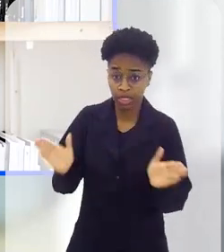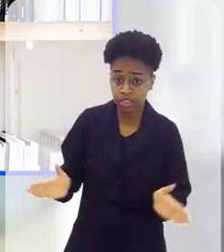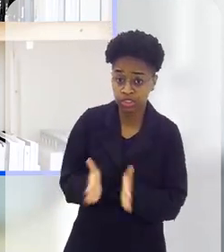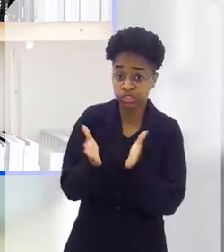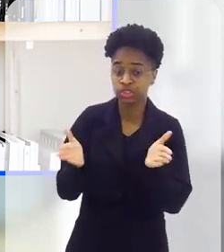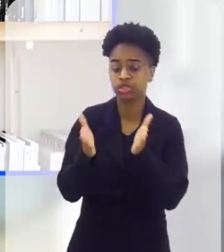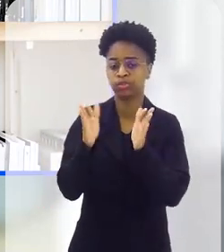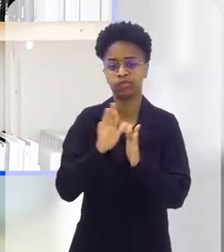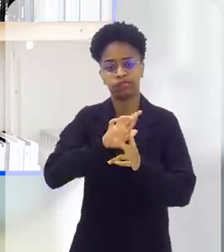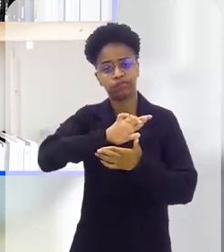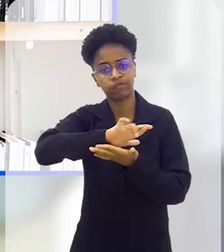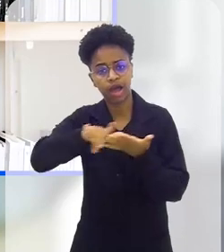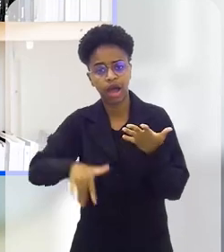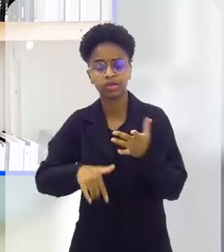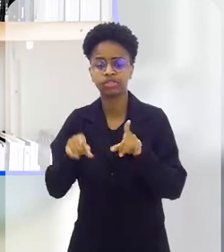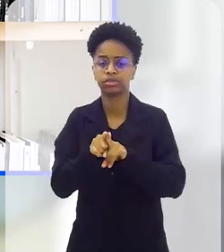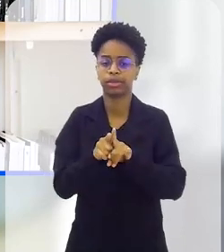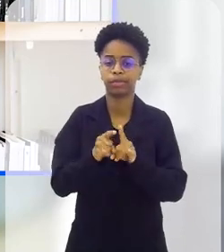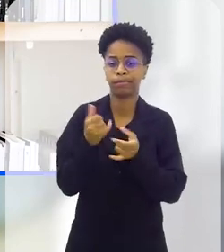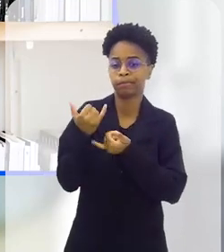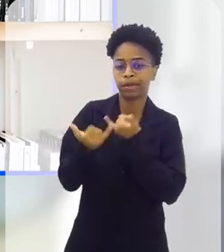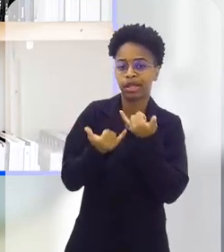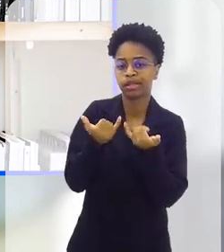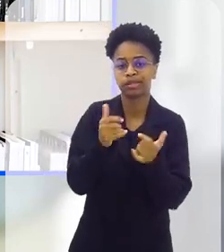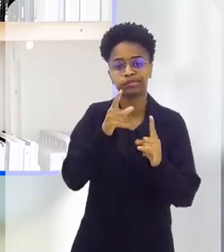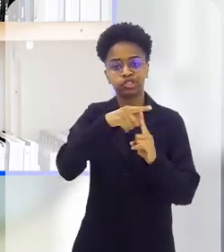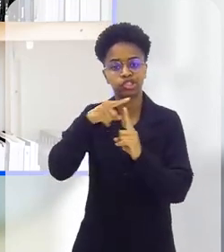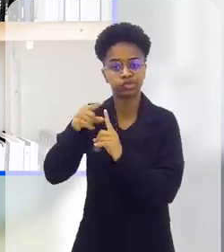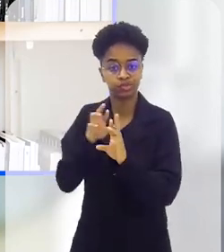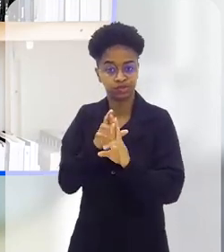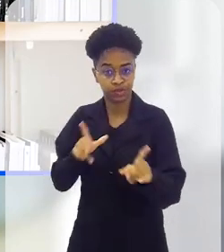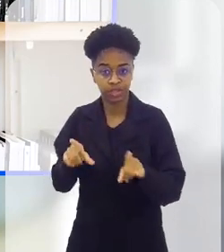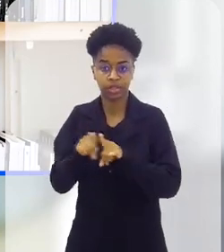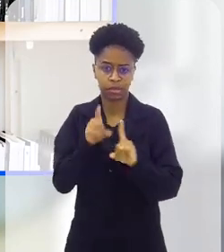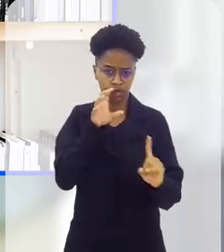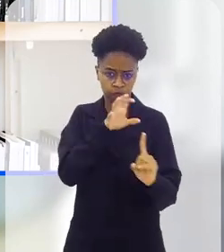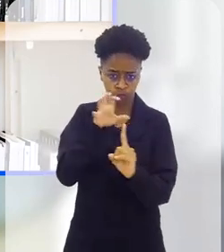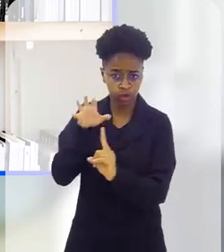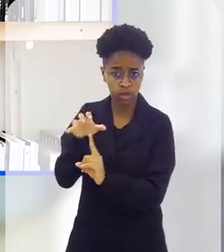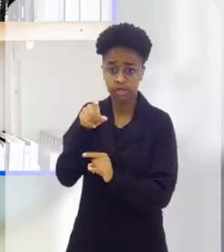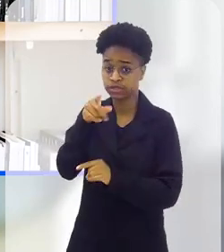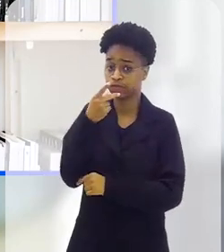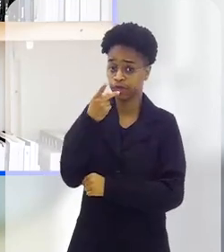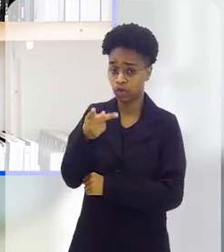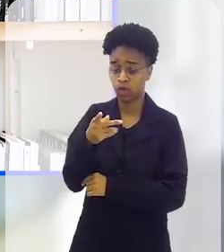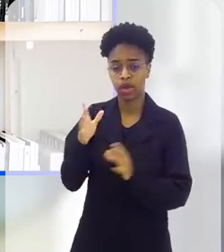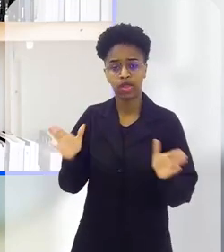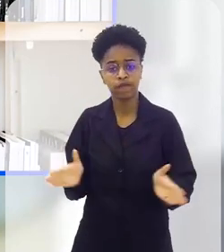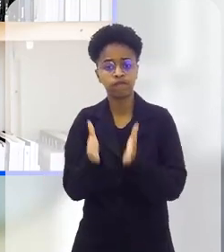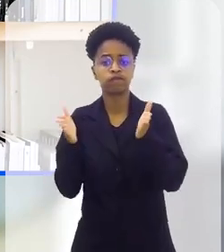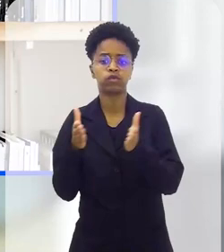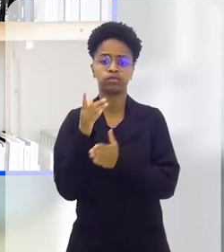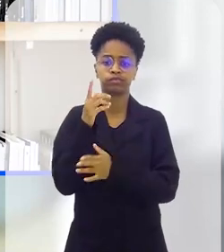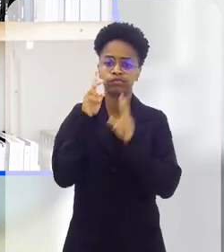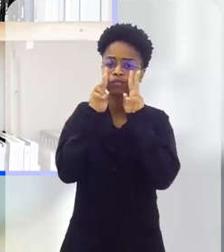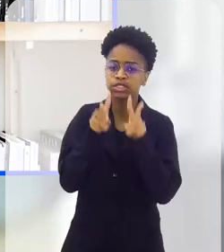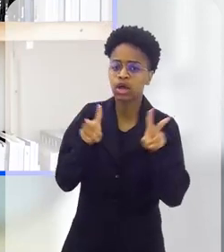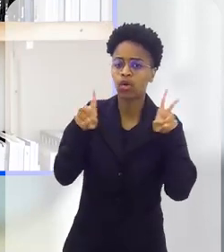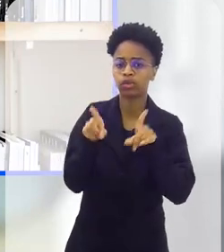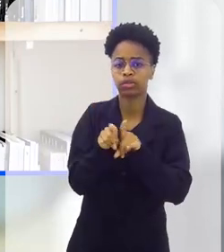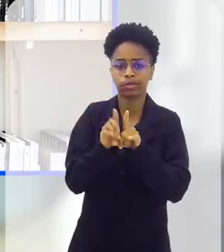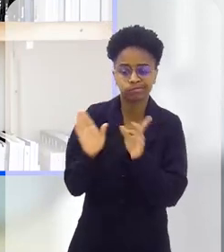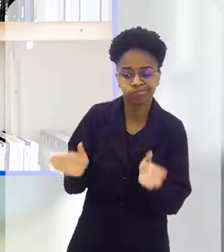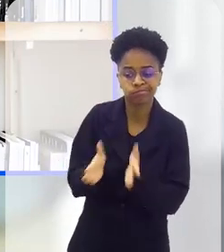os estímulos, os diferentes tipos de brincadeiras, né, o impacto nesse estímulo, como a senhora falou, tanto na visão, na audição, é